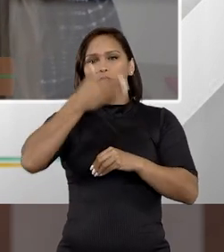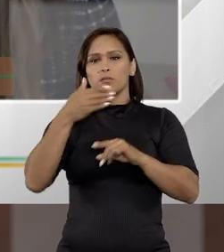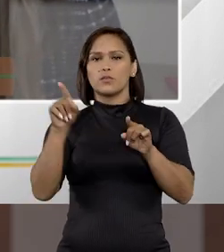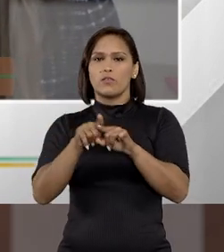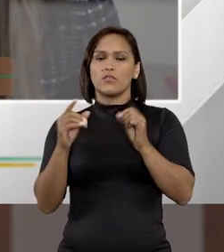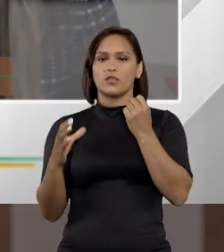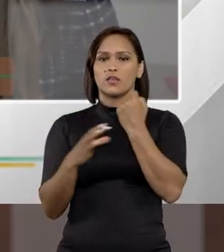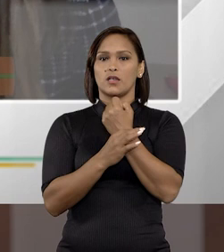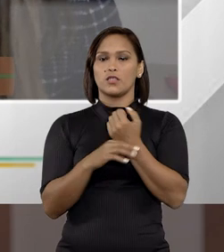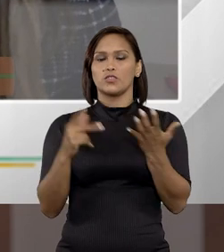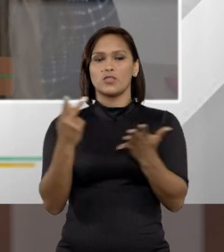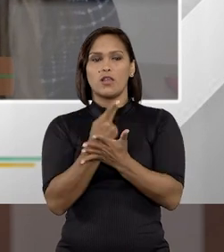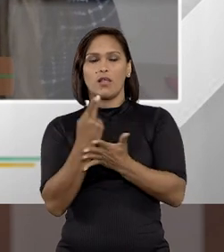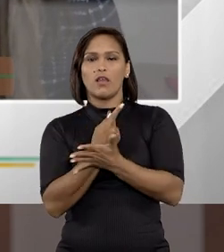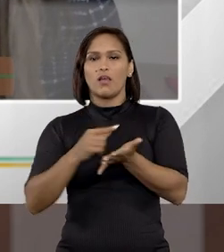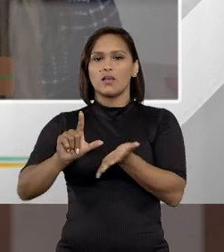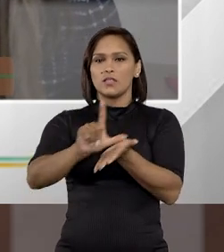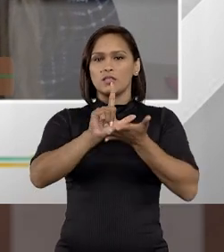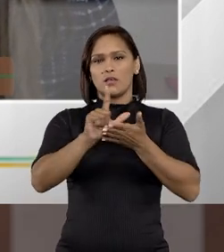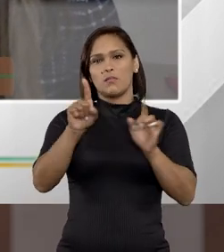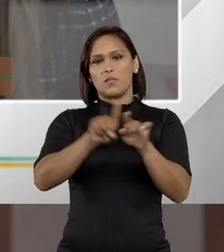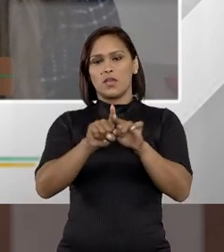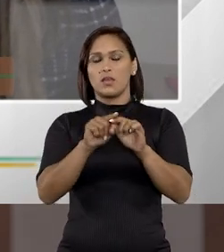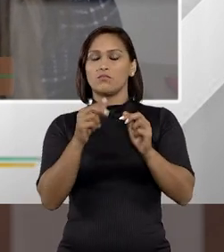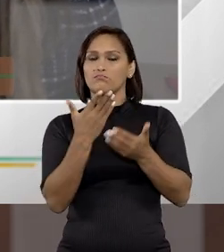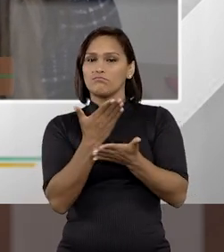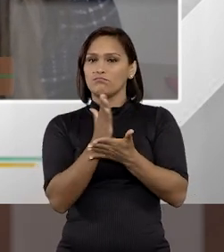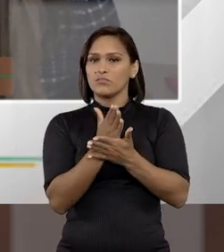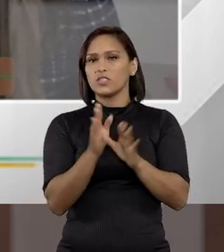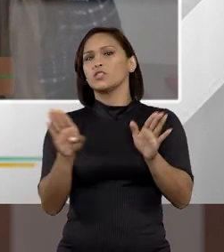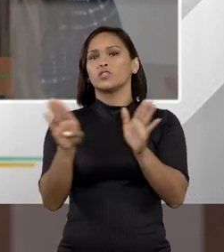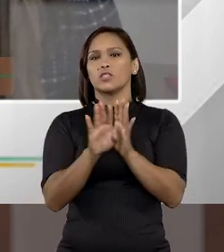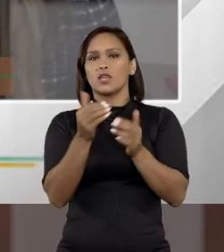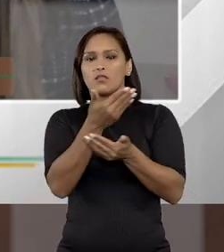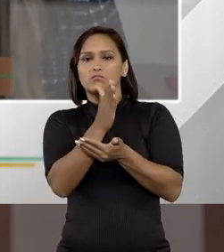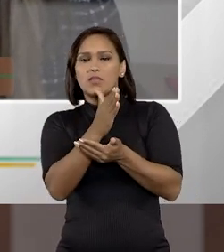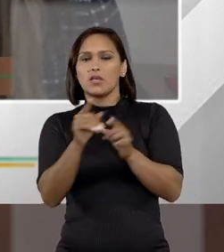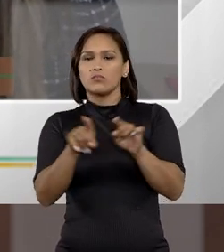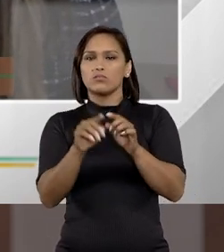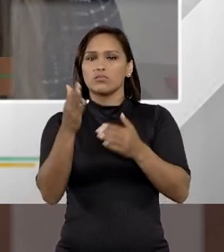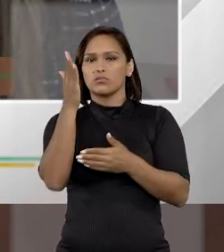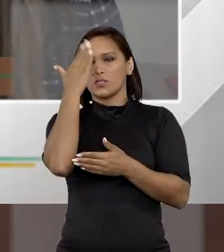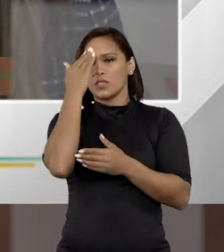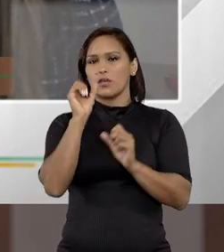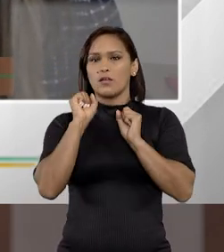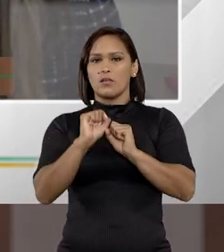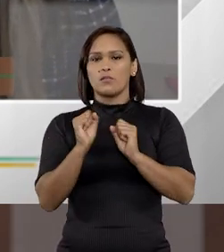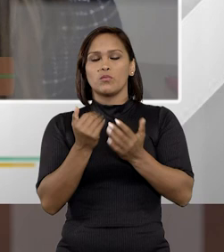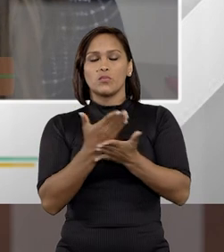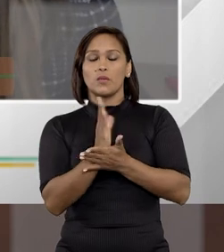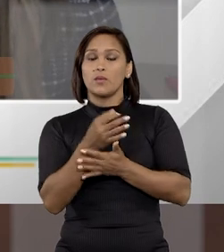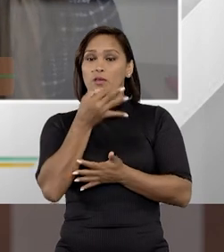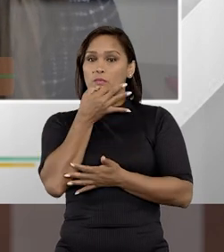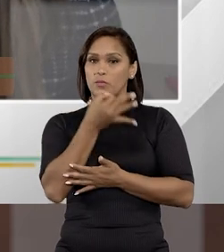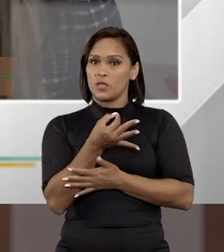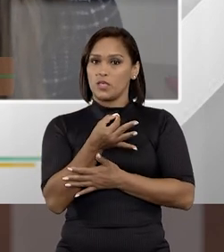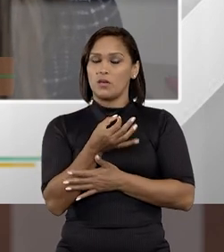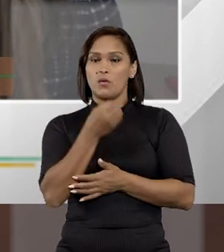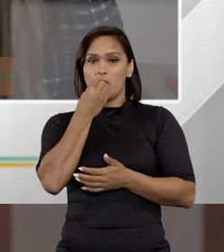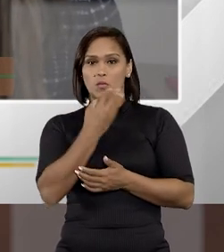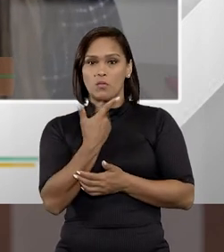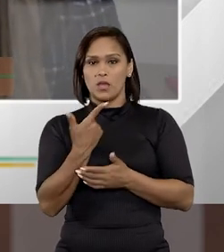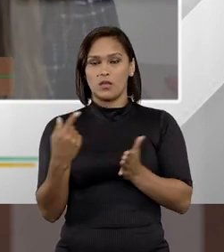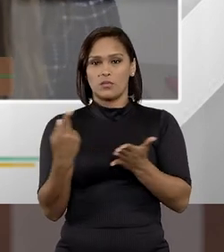prova e nem tanto garantir a ilegalidade absoluta, acho que talvez se a gente conseguisse chegar no meio termo de situações seria, talvez, na minha opinião,